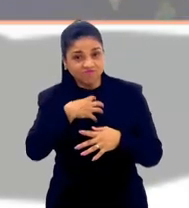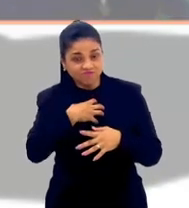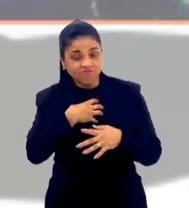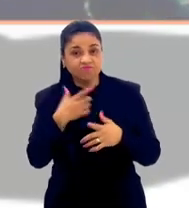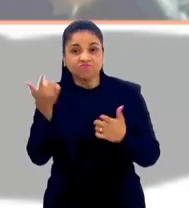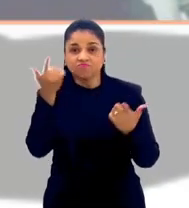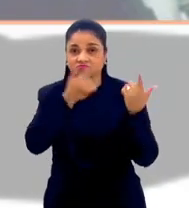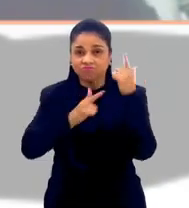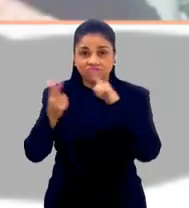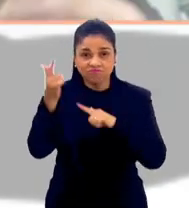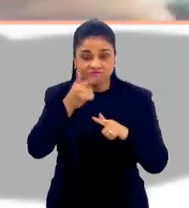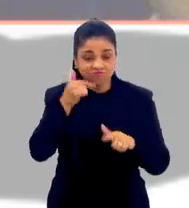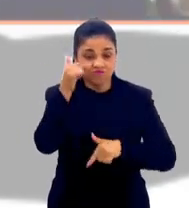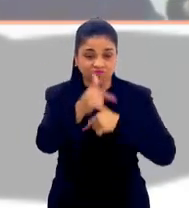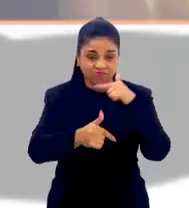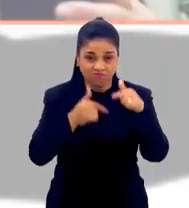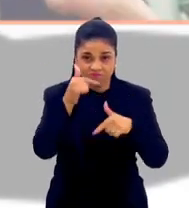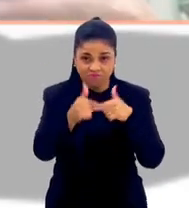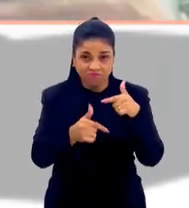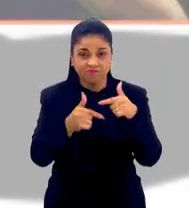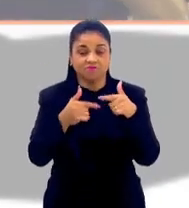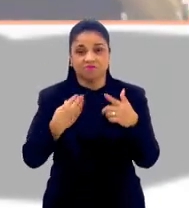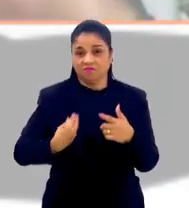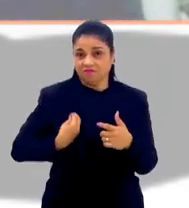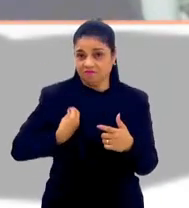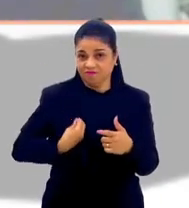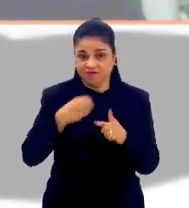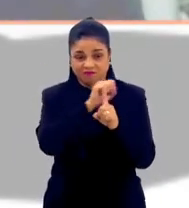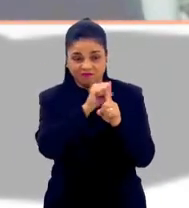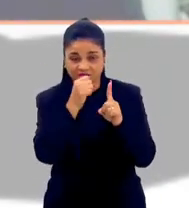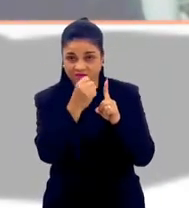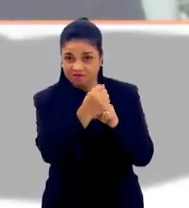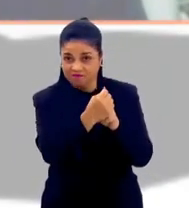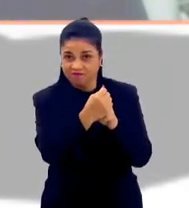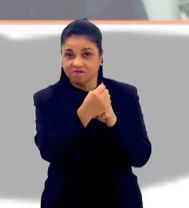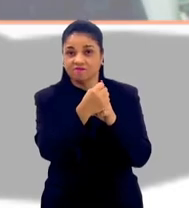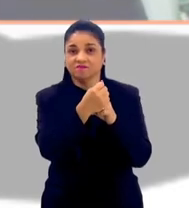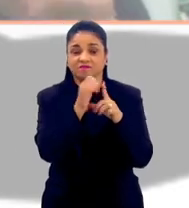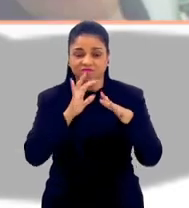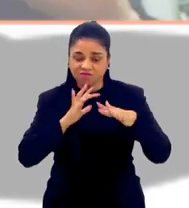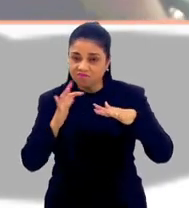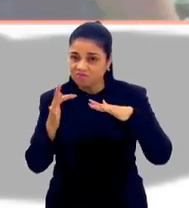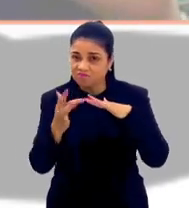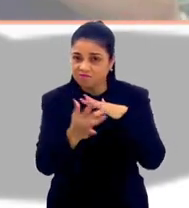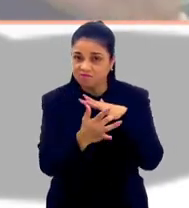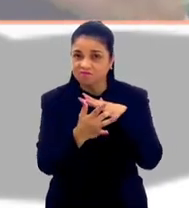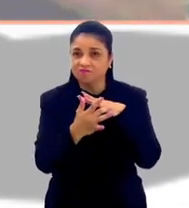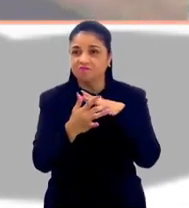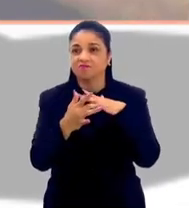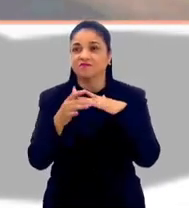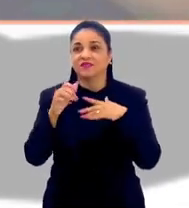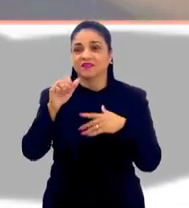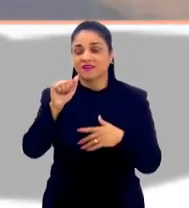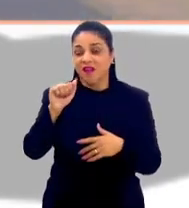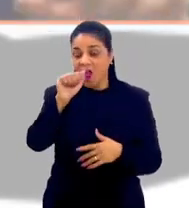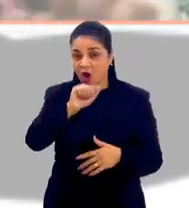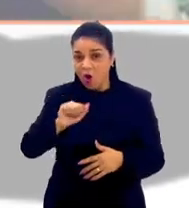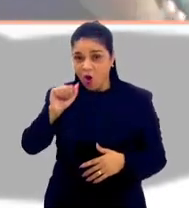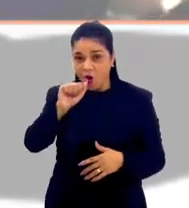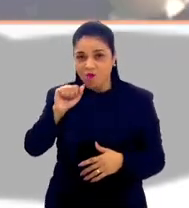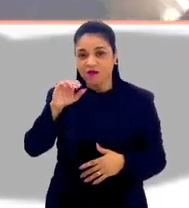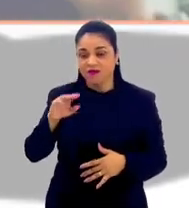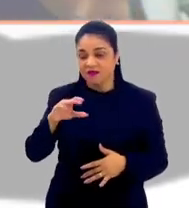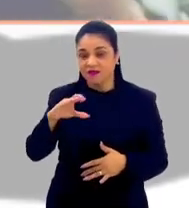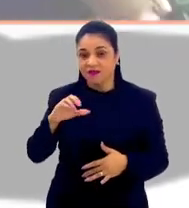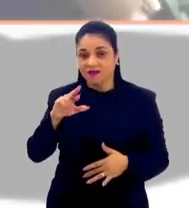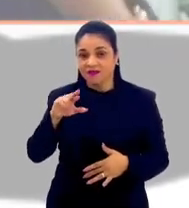para alcançar a dignidade no trabalho, na vida, na sociedade, em redes sociais, arroba Cristina Barros,